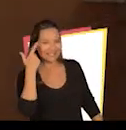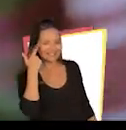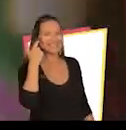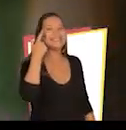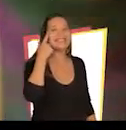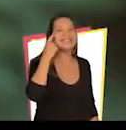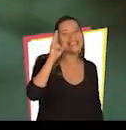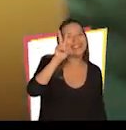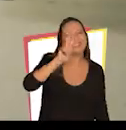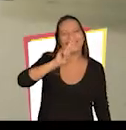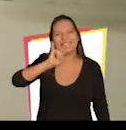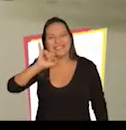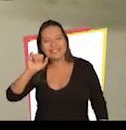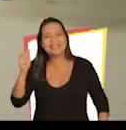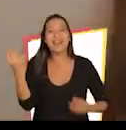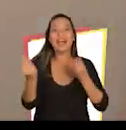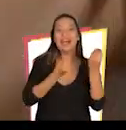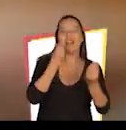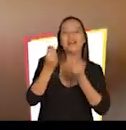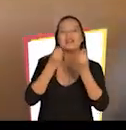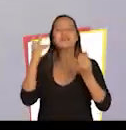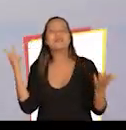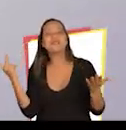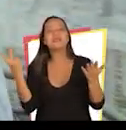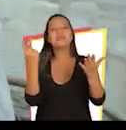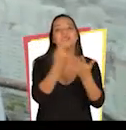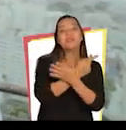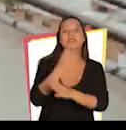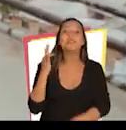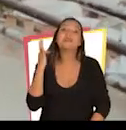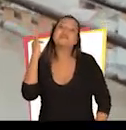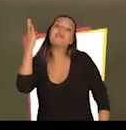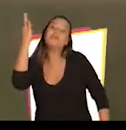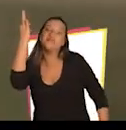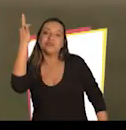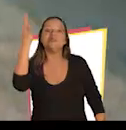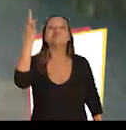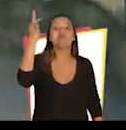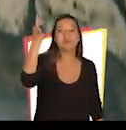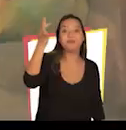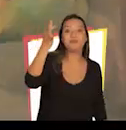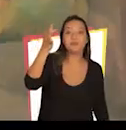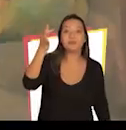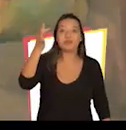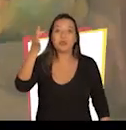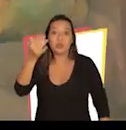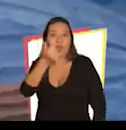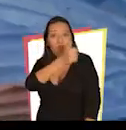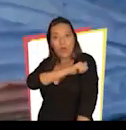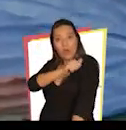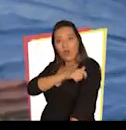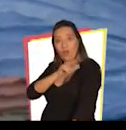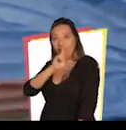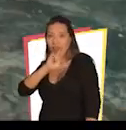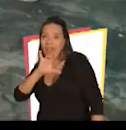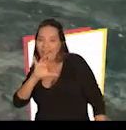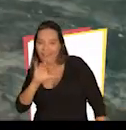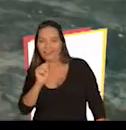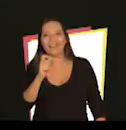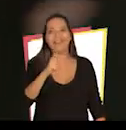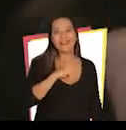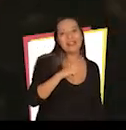ser desse jeito E o Rio de Janeiro